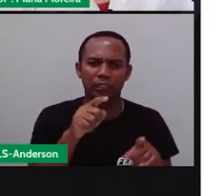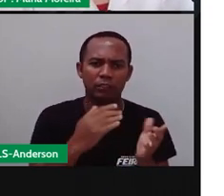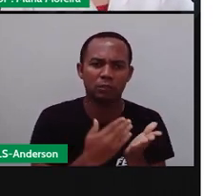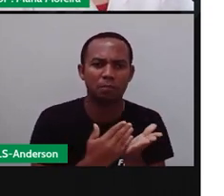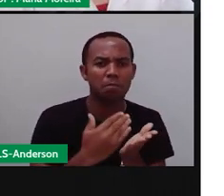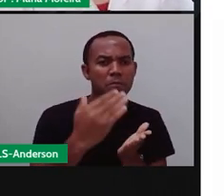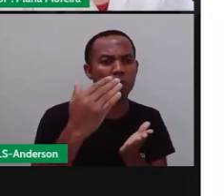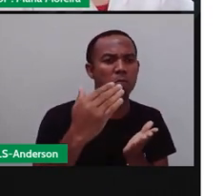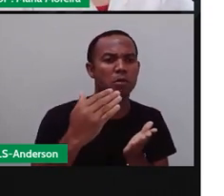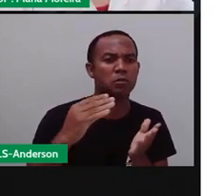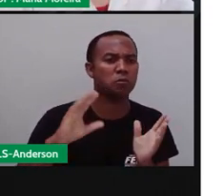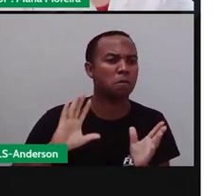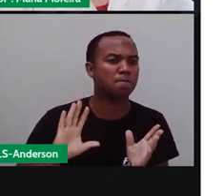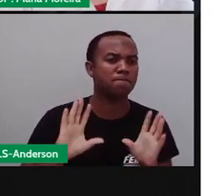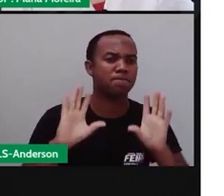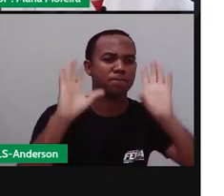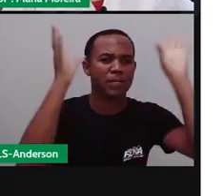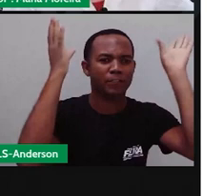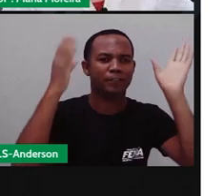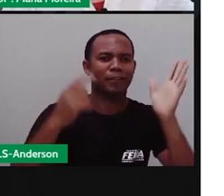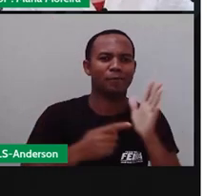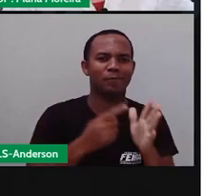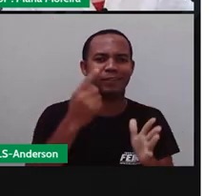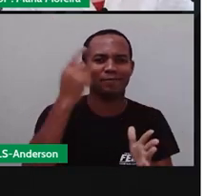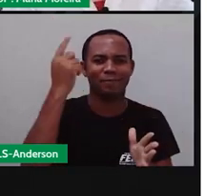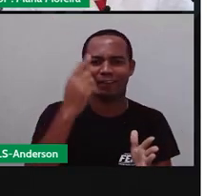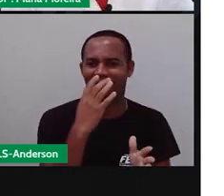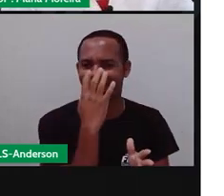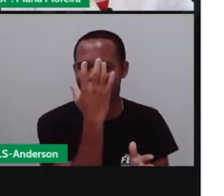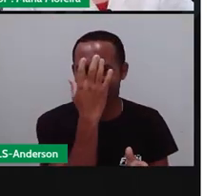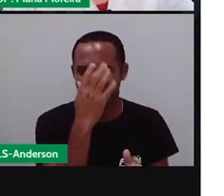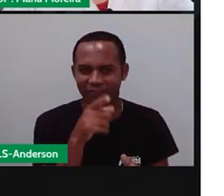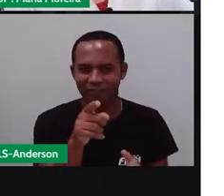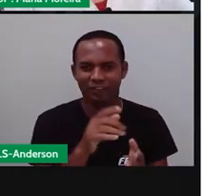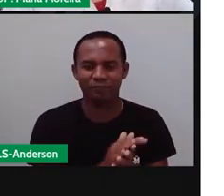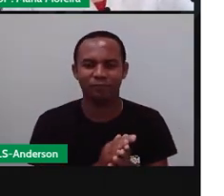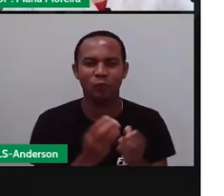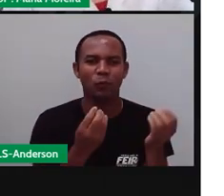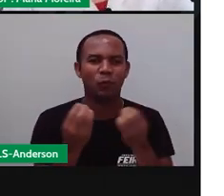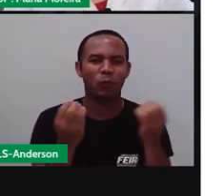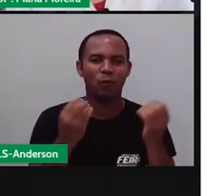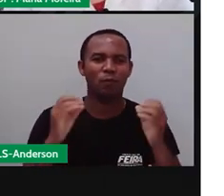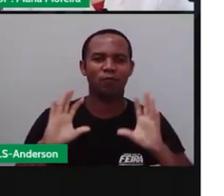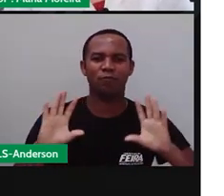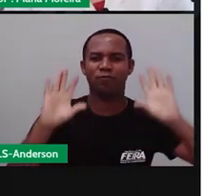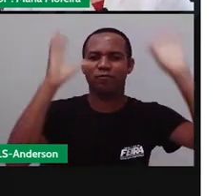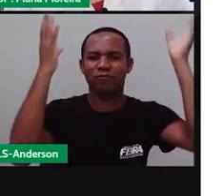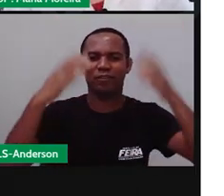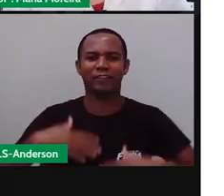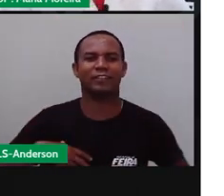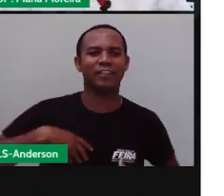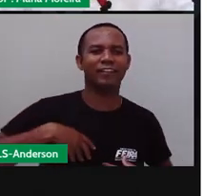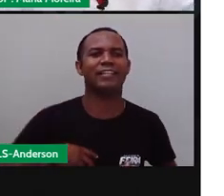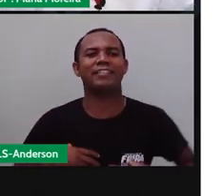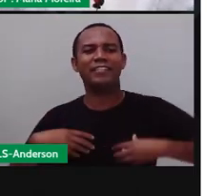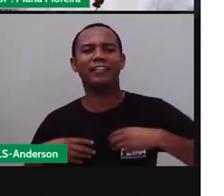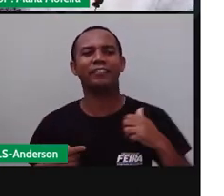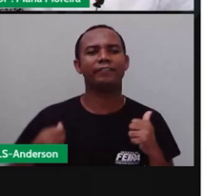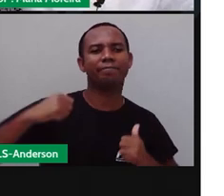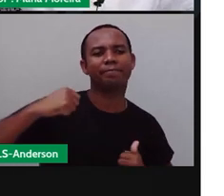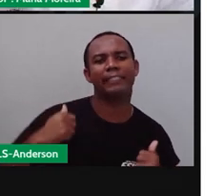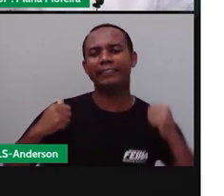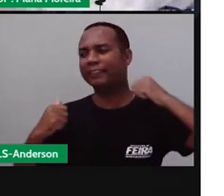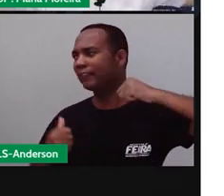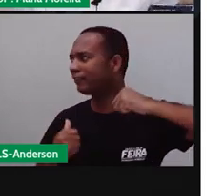foram os primeiros a realizar concentração carnavalesca. Eles comemoravam o carnaval dançando e cantando em volta